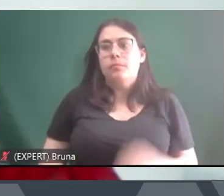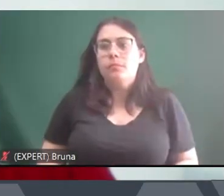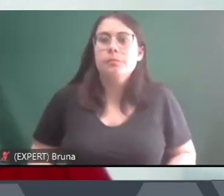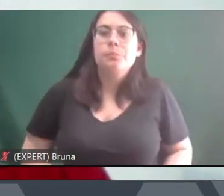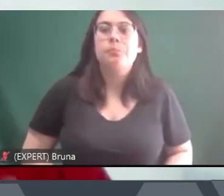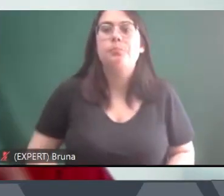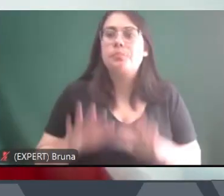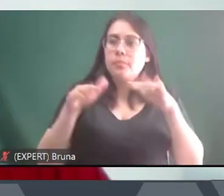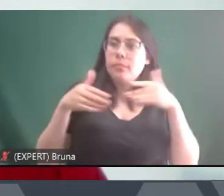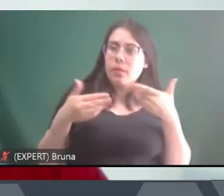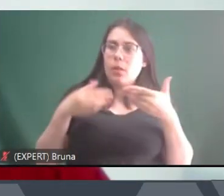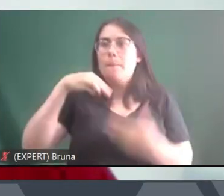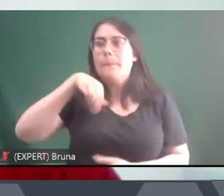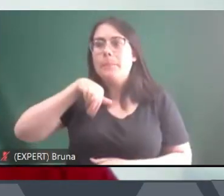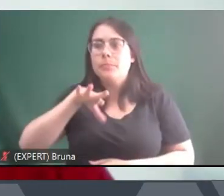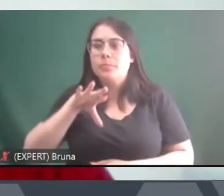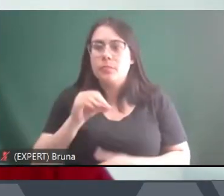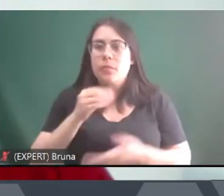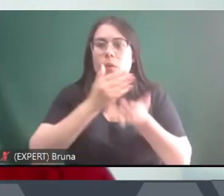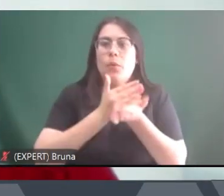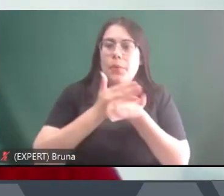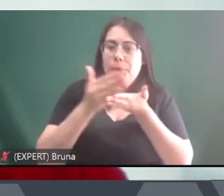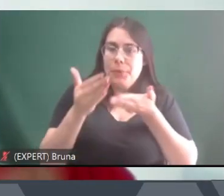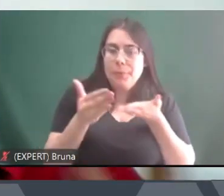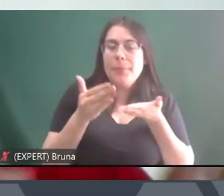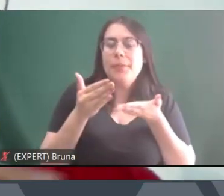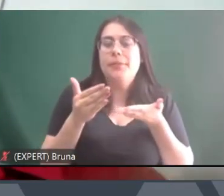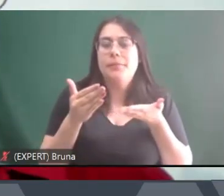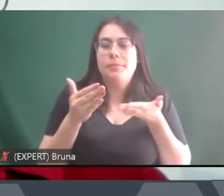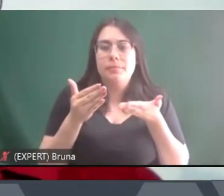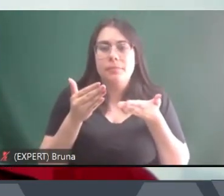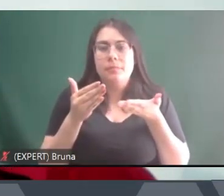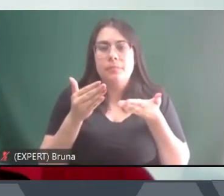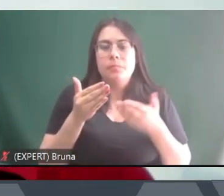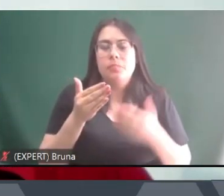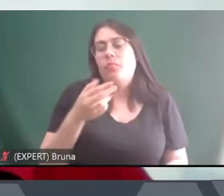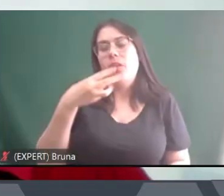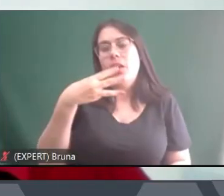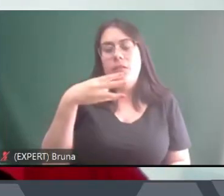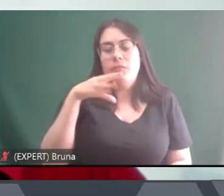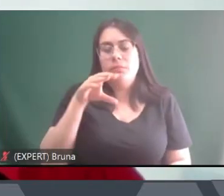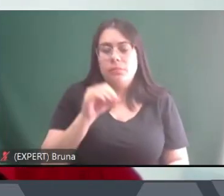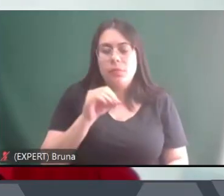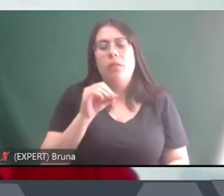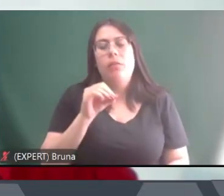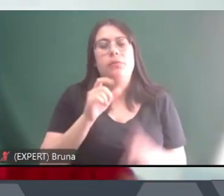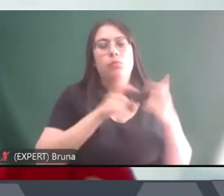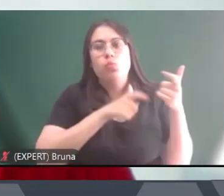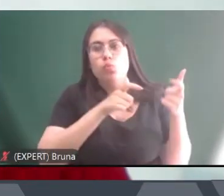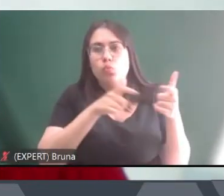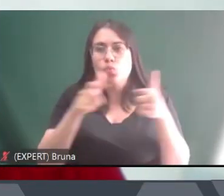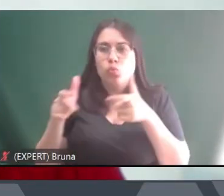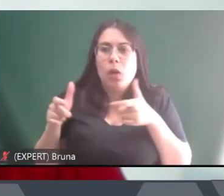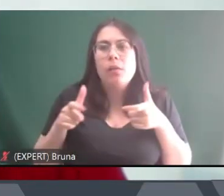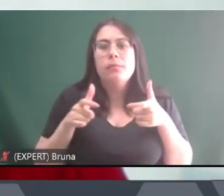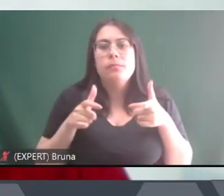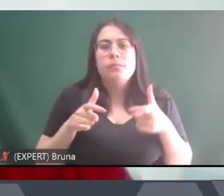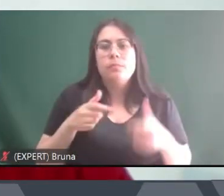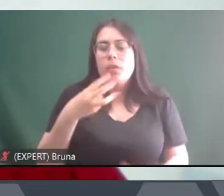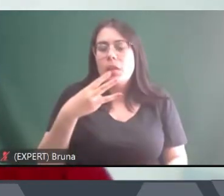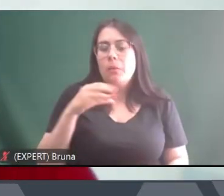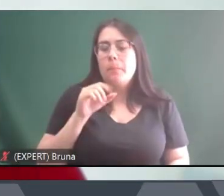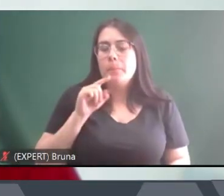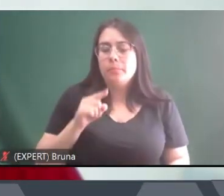prisional o sistema prisional vai passar de 30 unidades mais ou menos de 30 mil presos